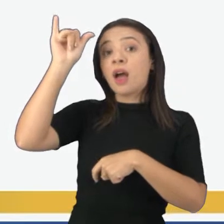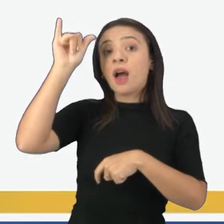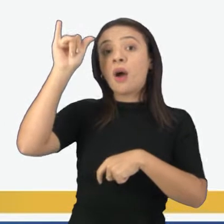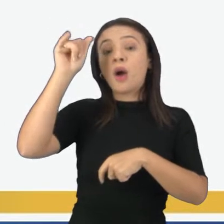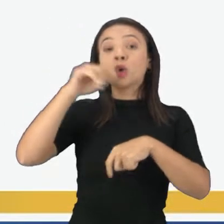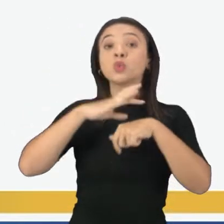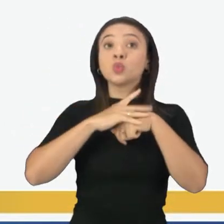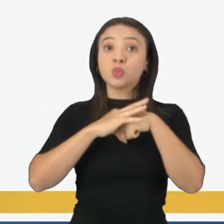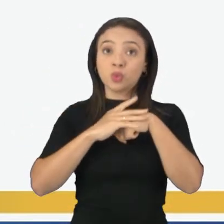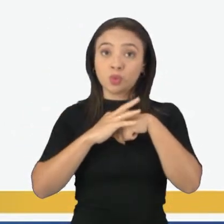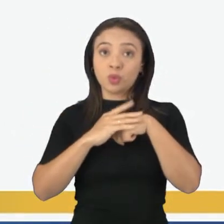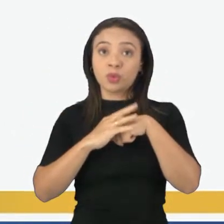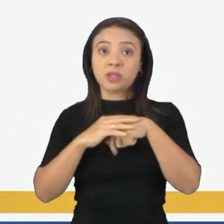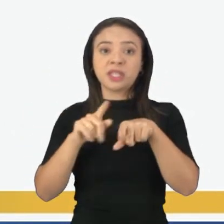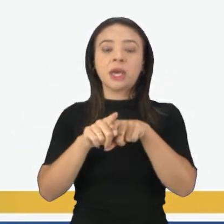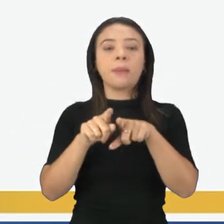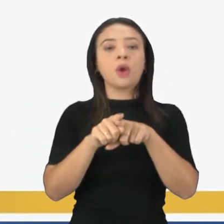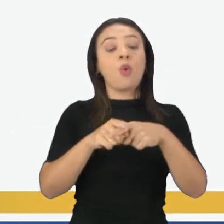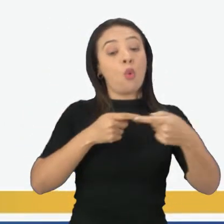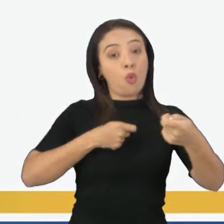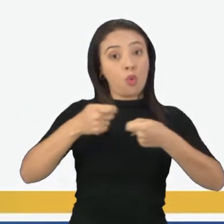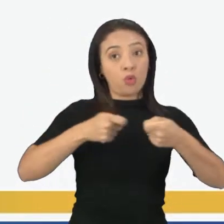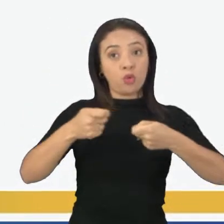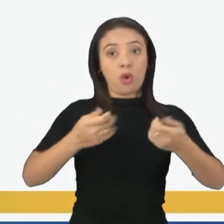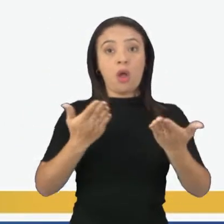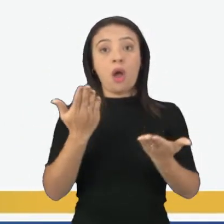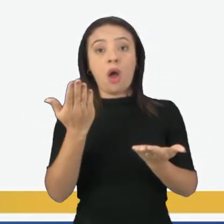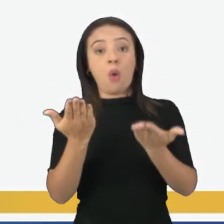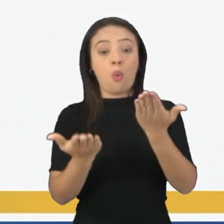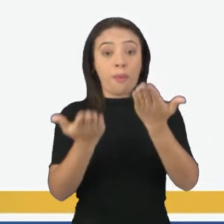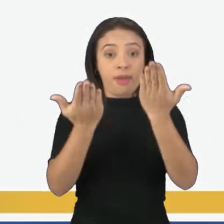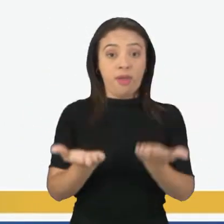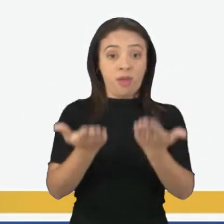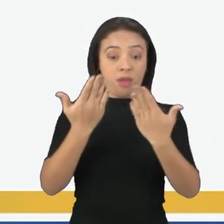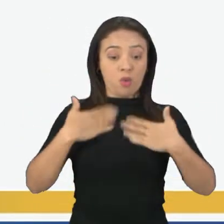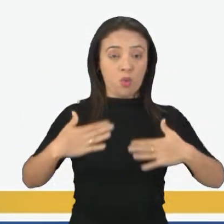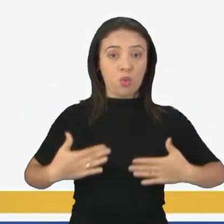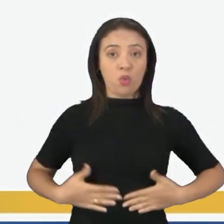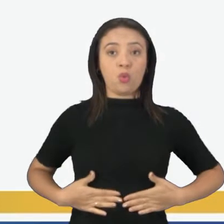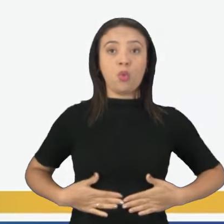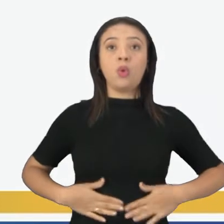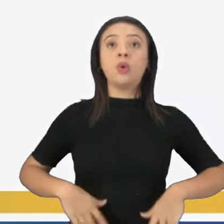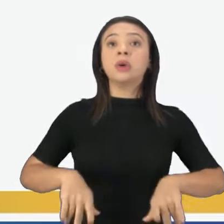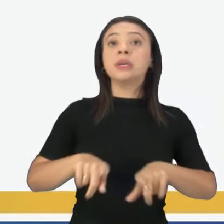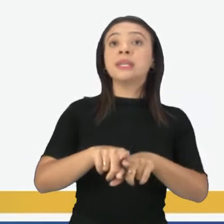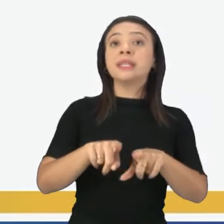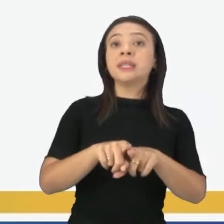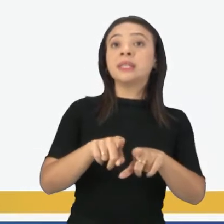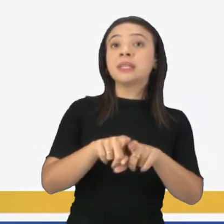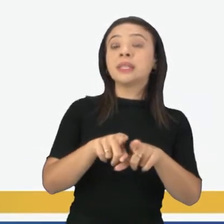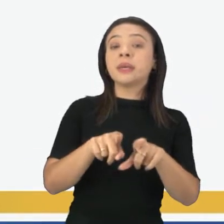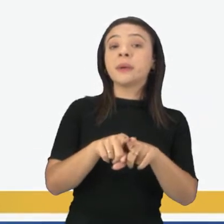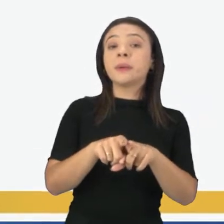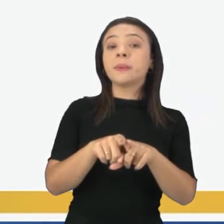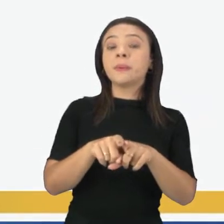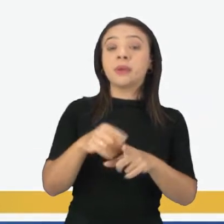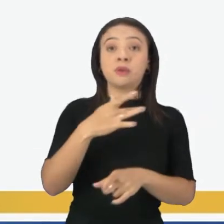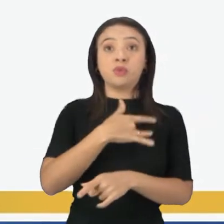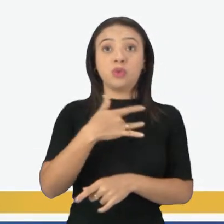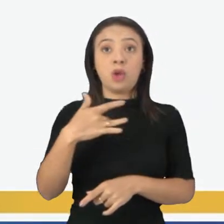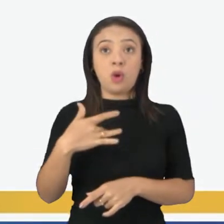doenças, manter o peso corporal saudável e ter um bom desenvolvimento físico.